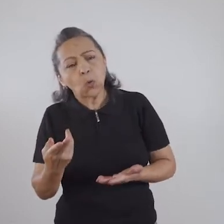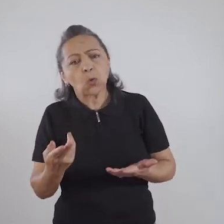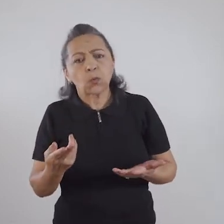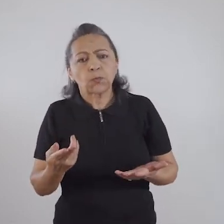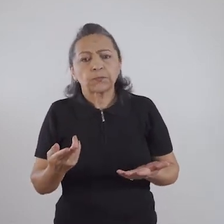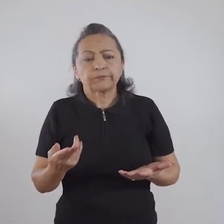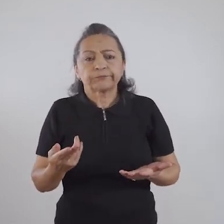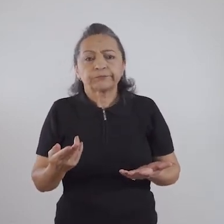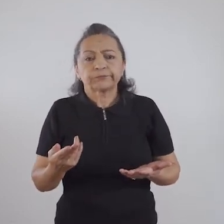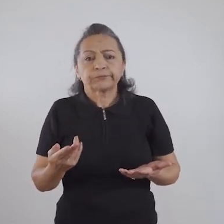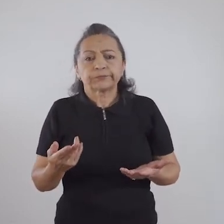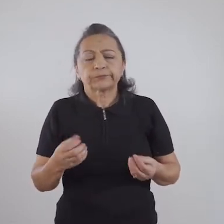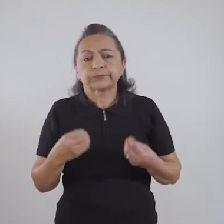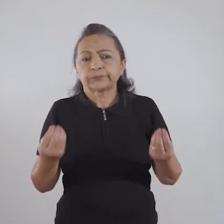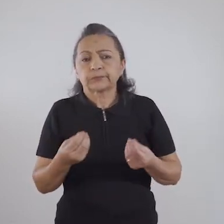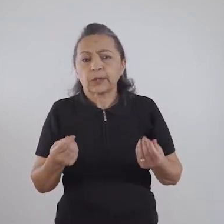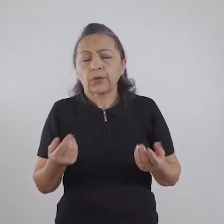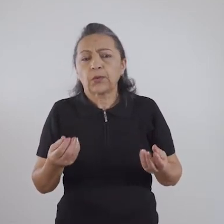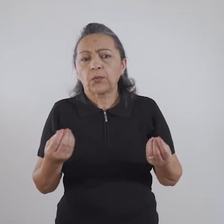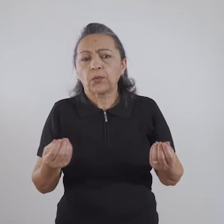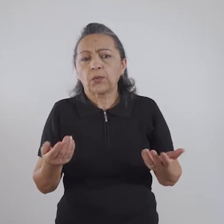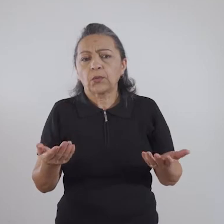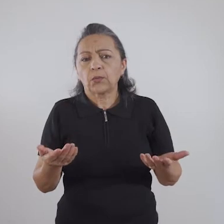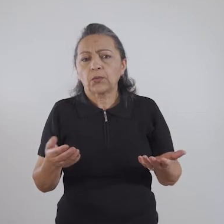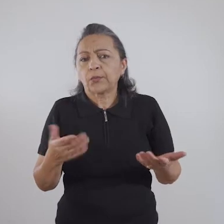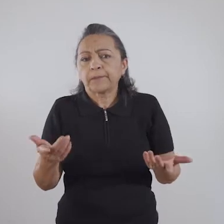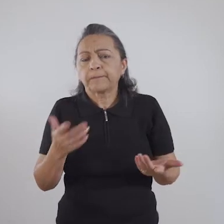negada, ou até mesmo...